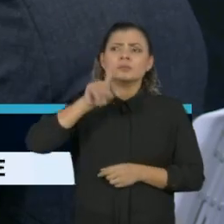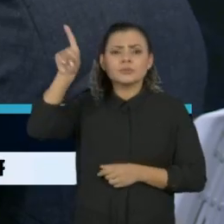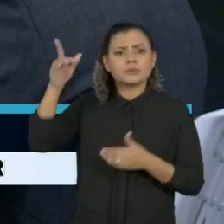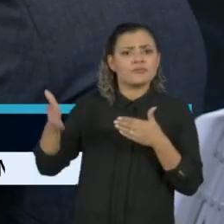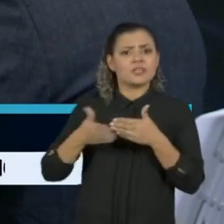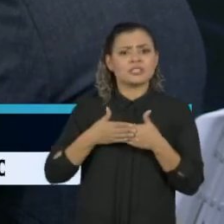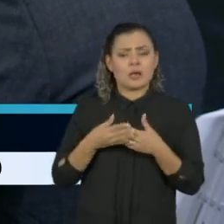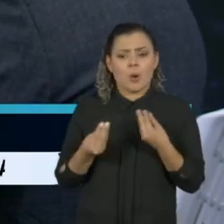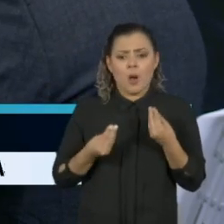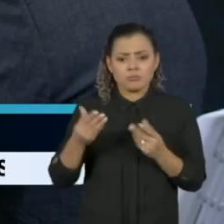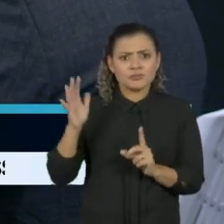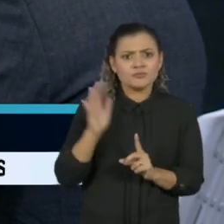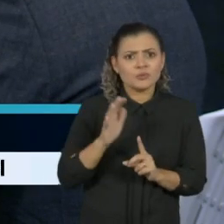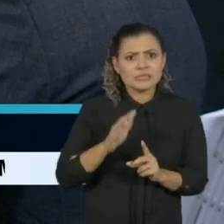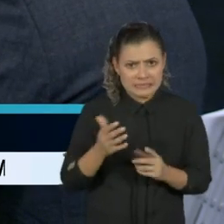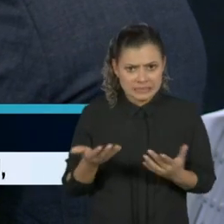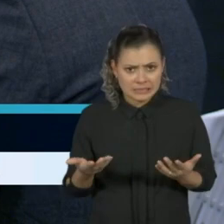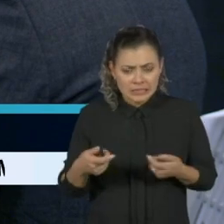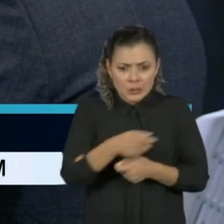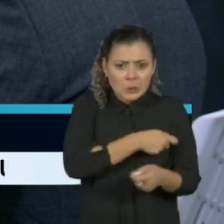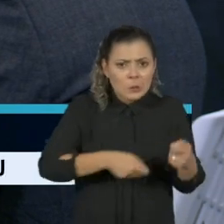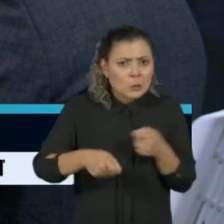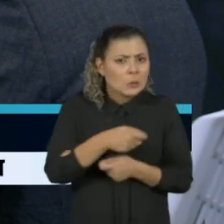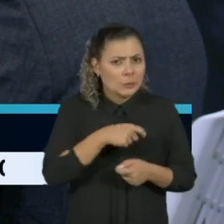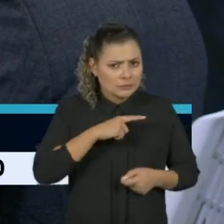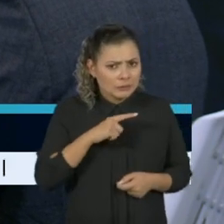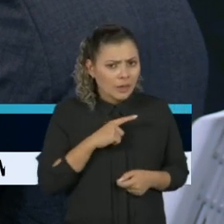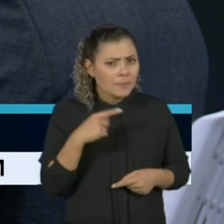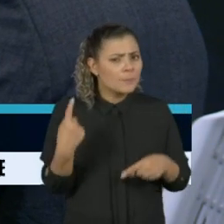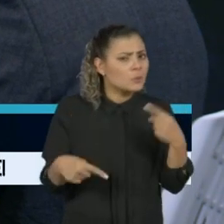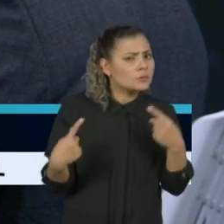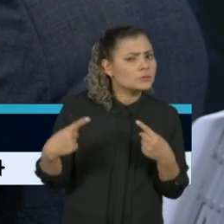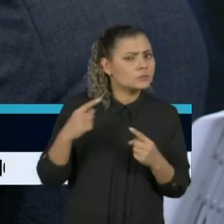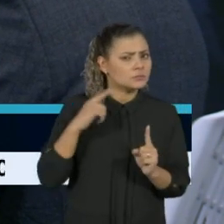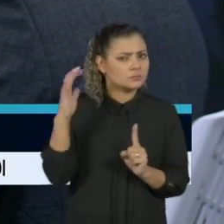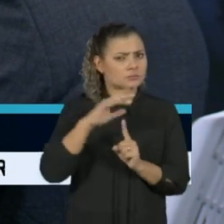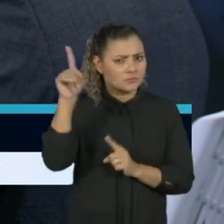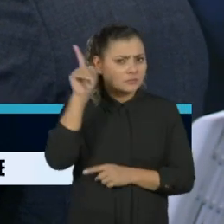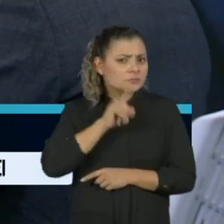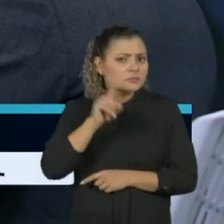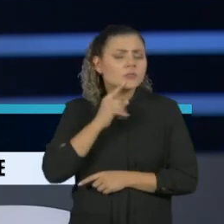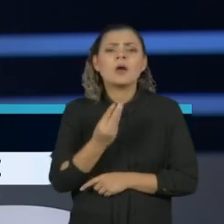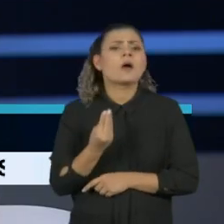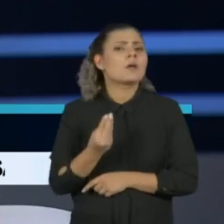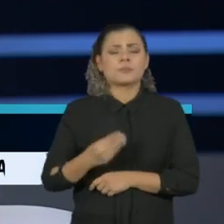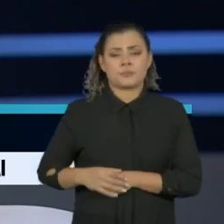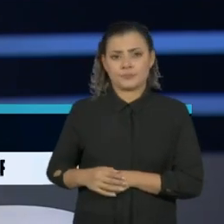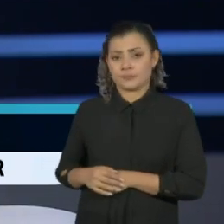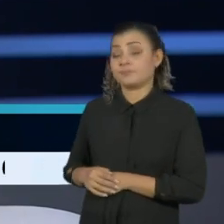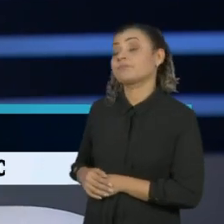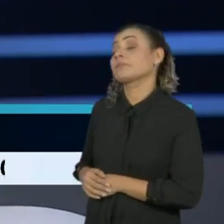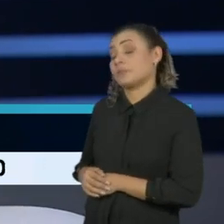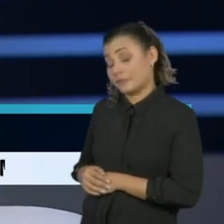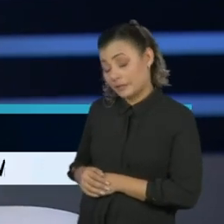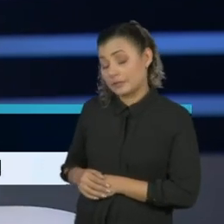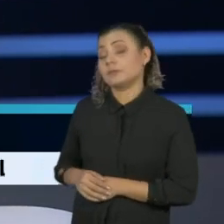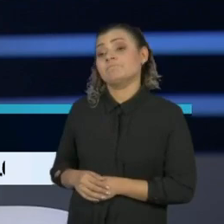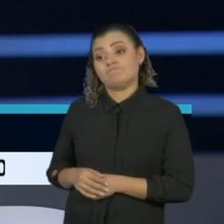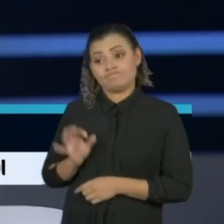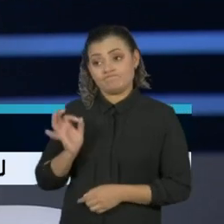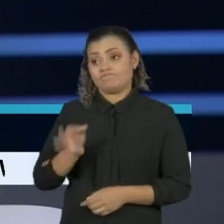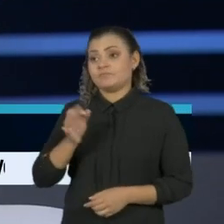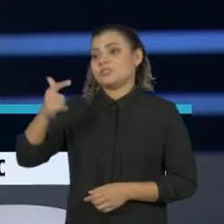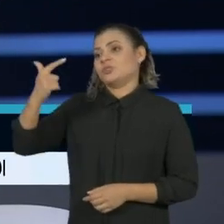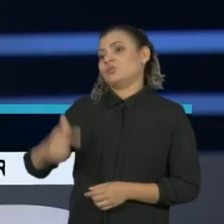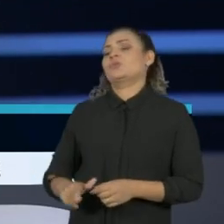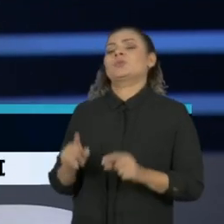Quais as consequências econômicas e políticas que isso teria nos Estados Unidos? De novo, uma percepção